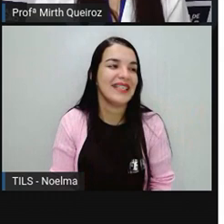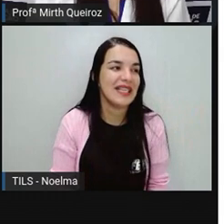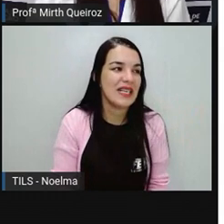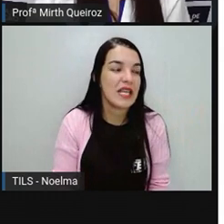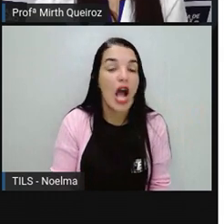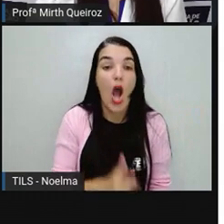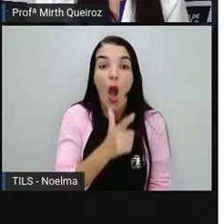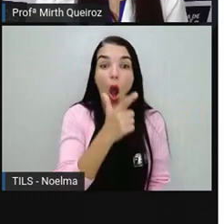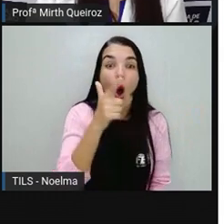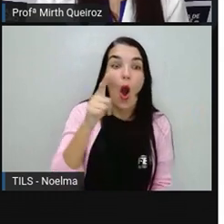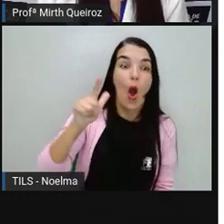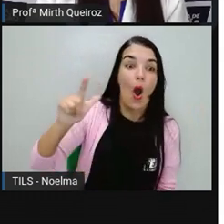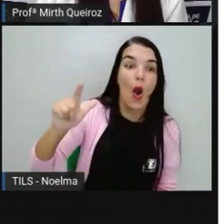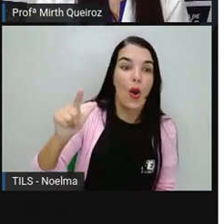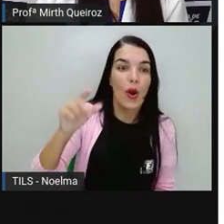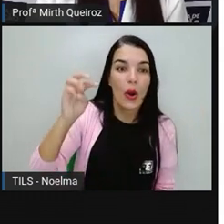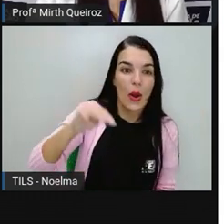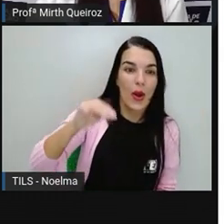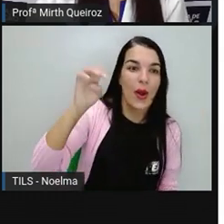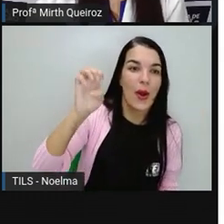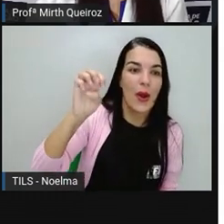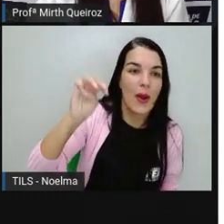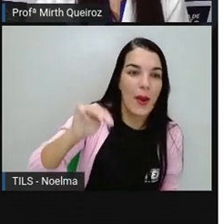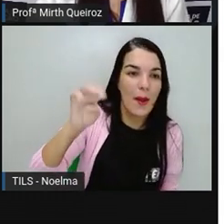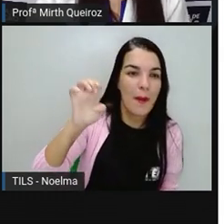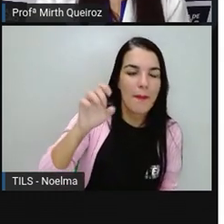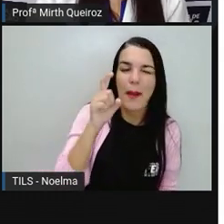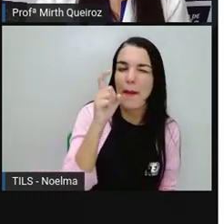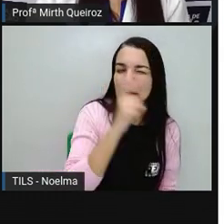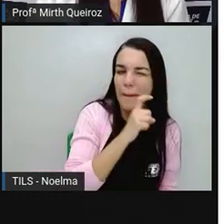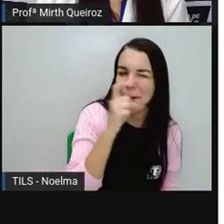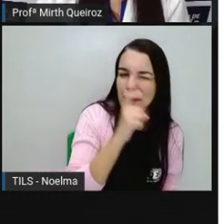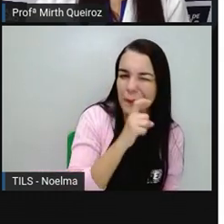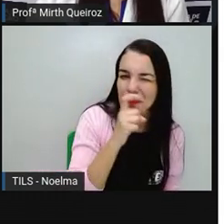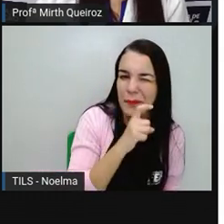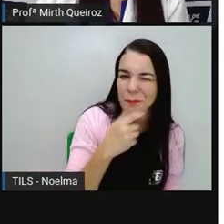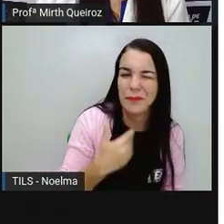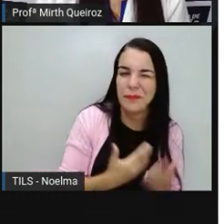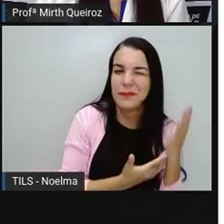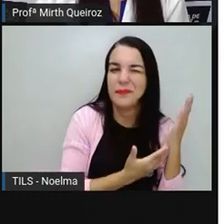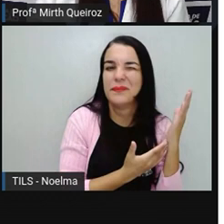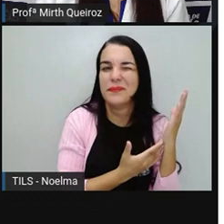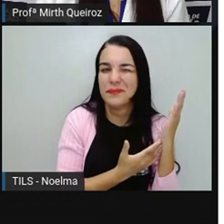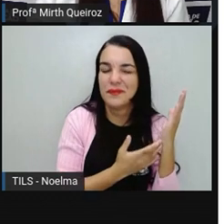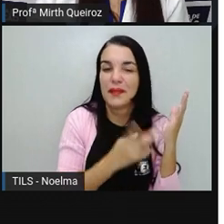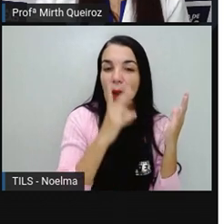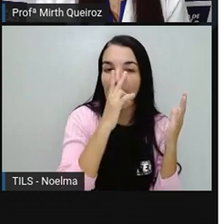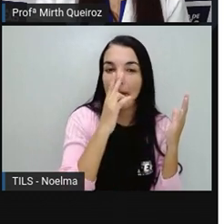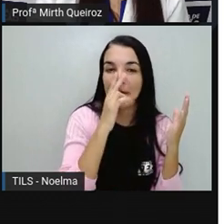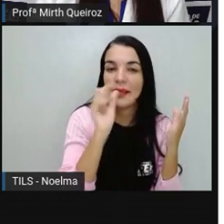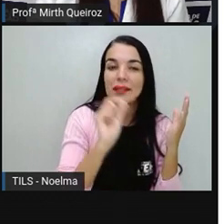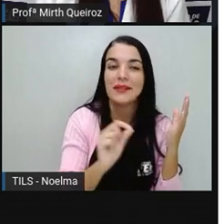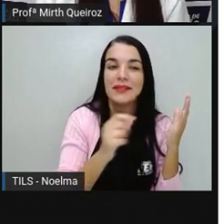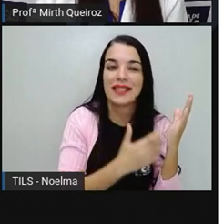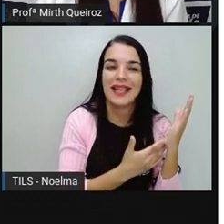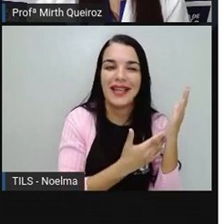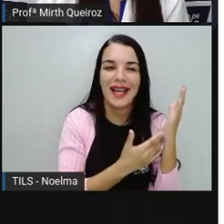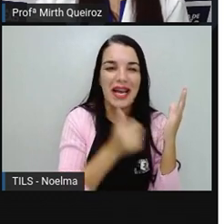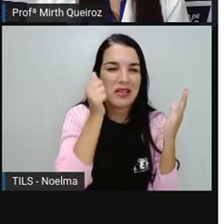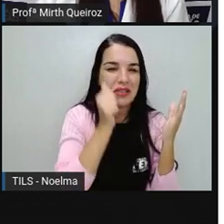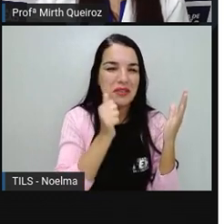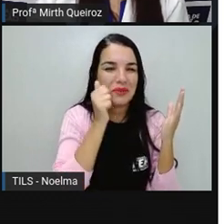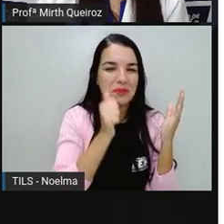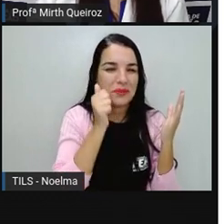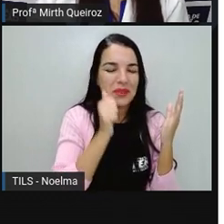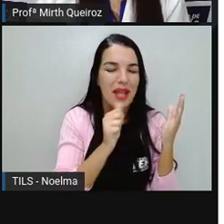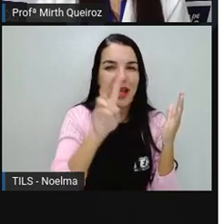Outro meme também que foi utilizado. Não se tem escrita, mas a gente sabe o significado, né? A Vituve aí, que fez